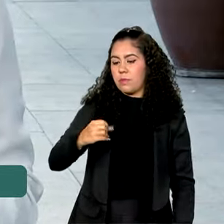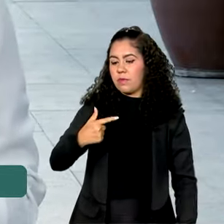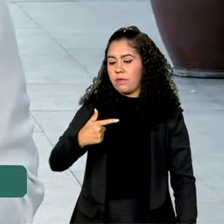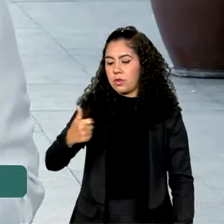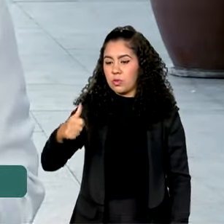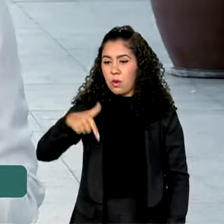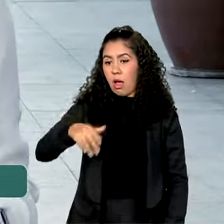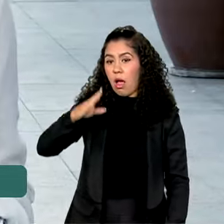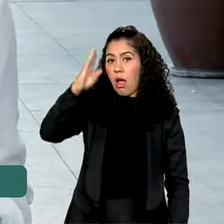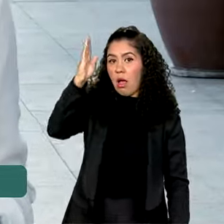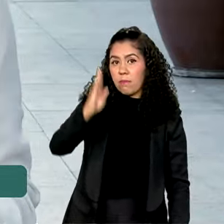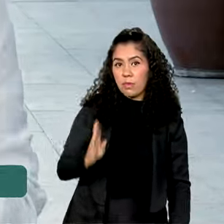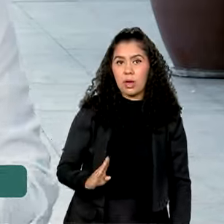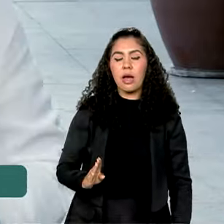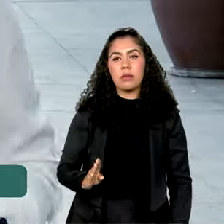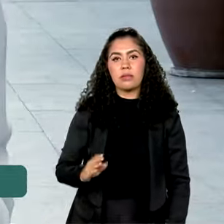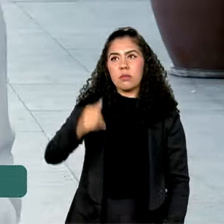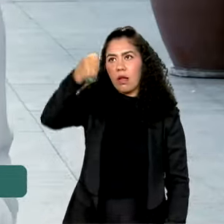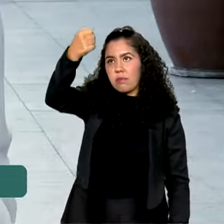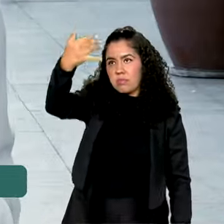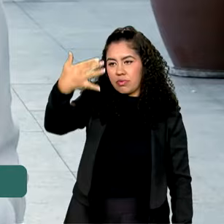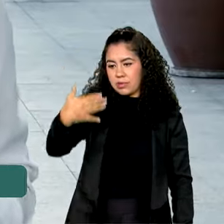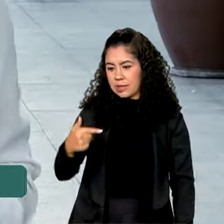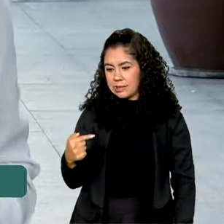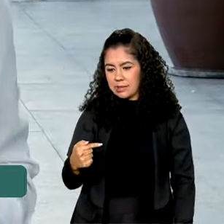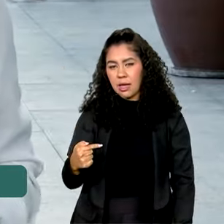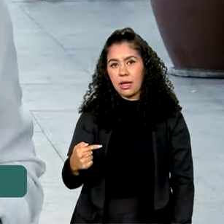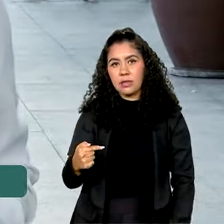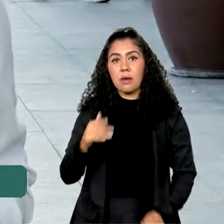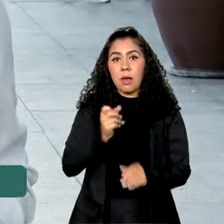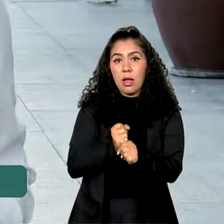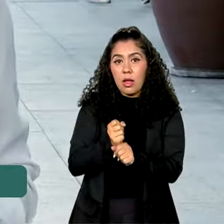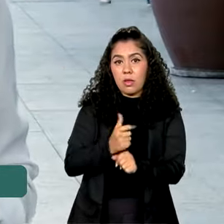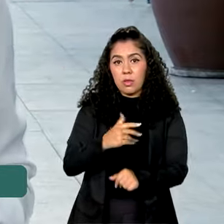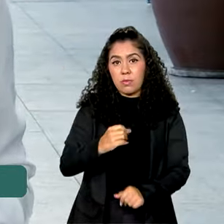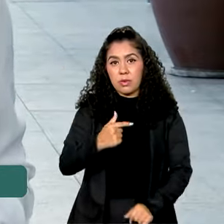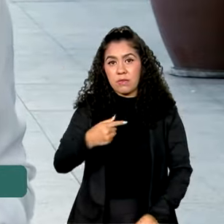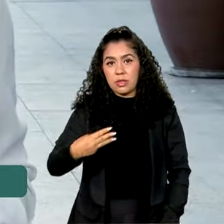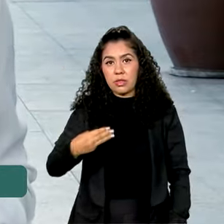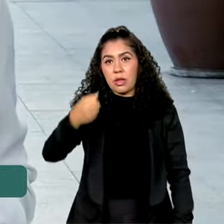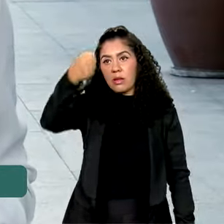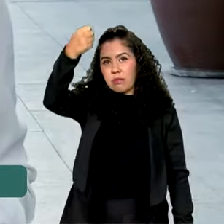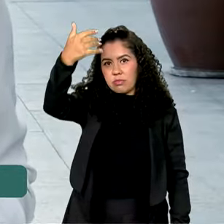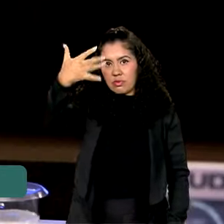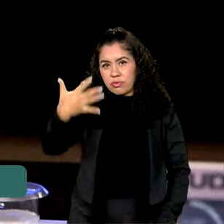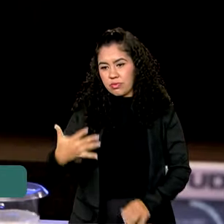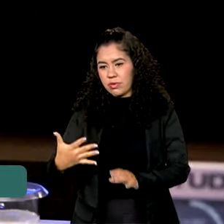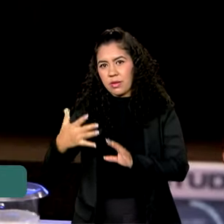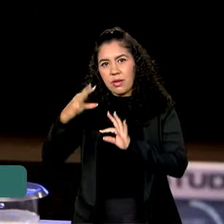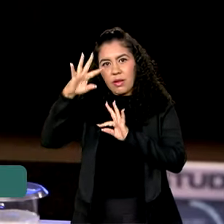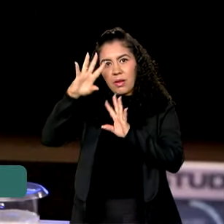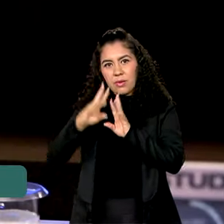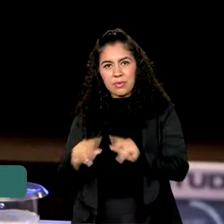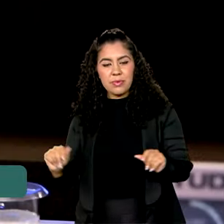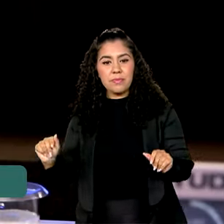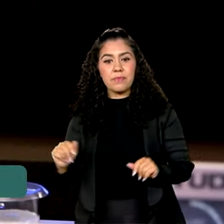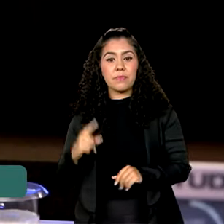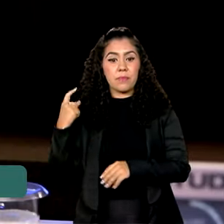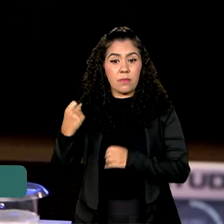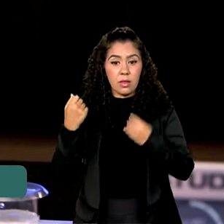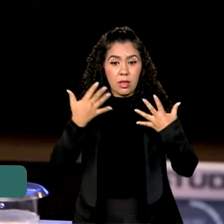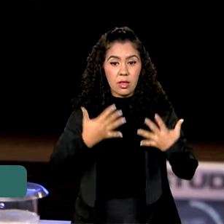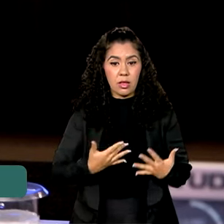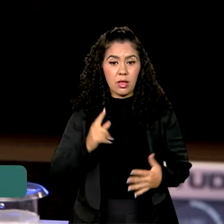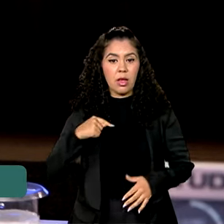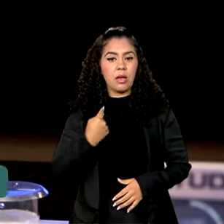país ocupava a sétima posição nesse ranking. Em 2023, ele saiu da lista. Nós tivemos um